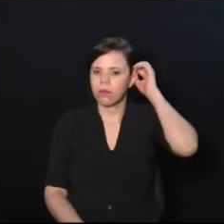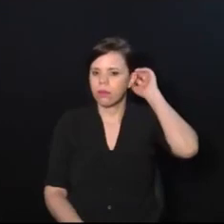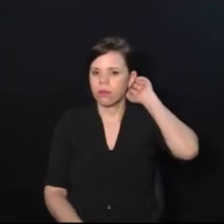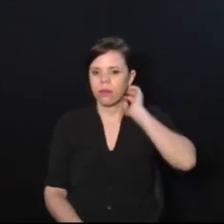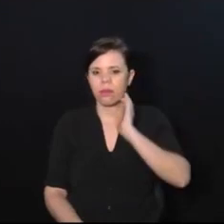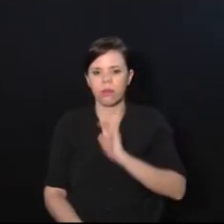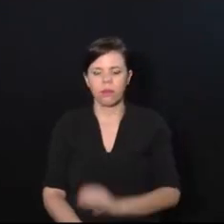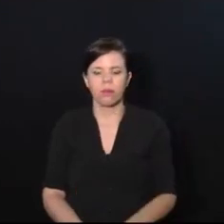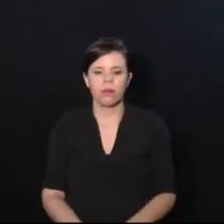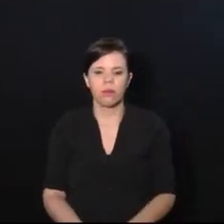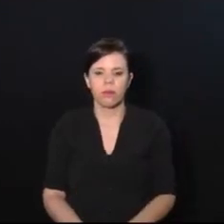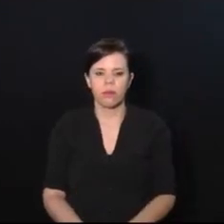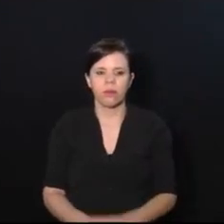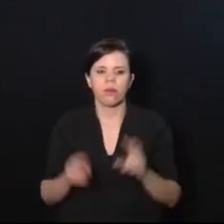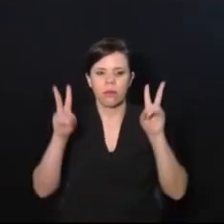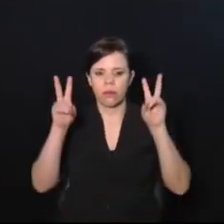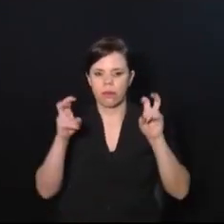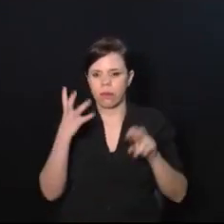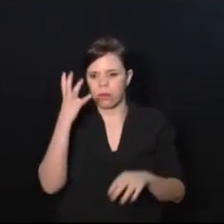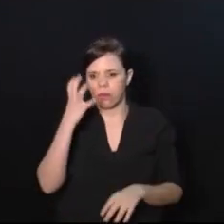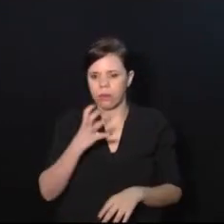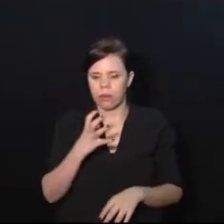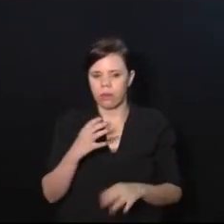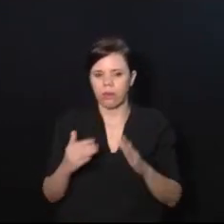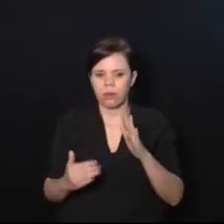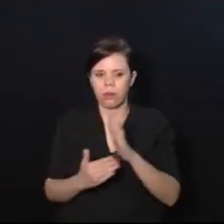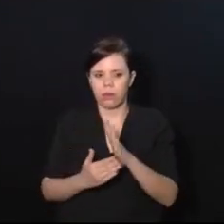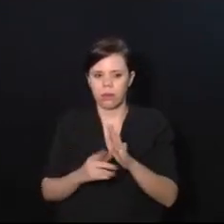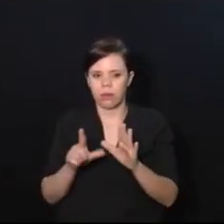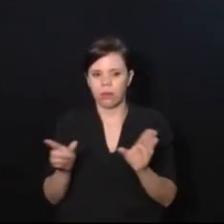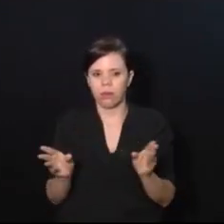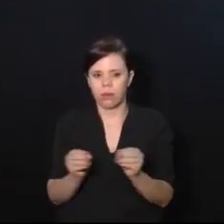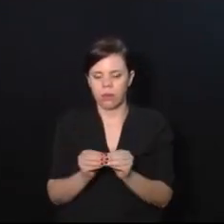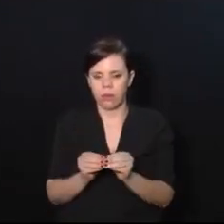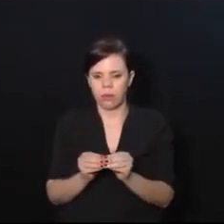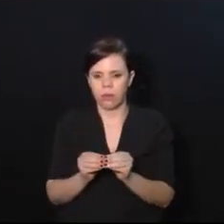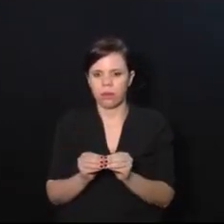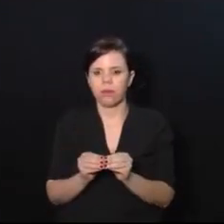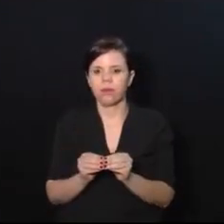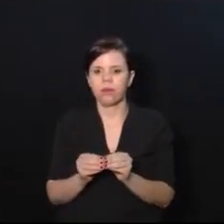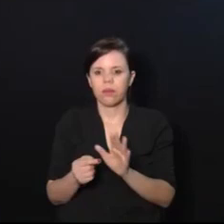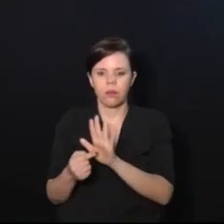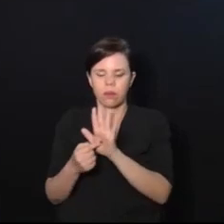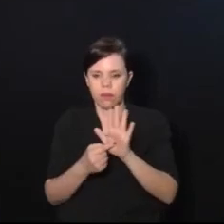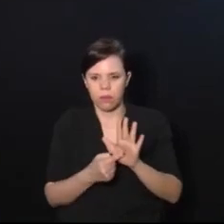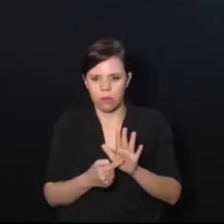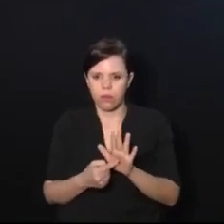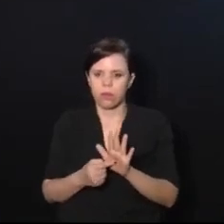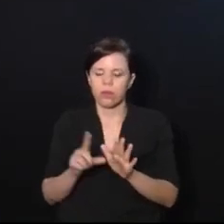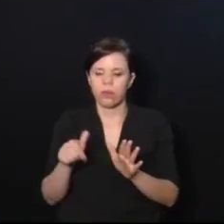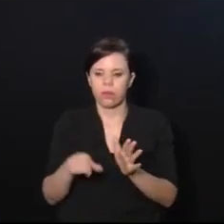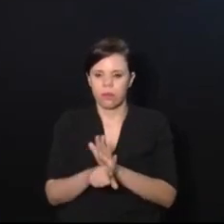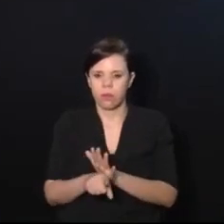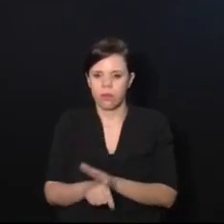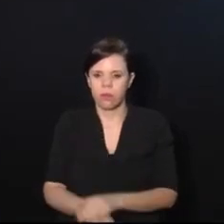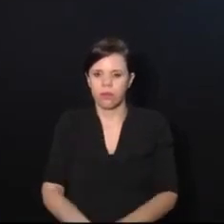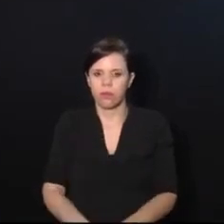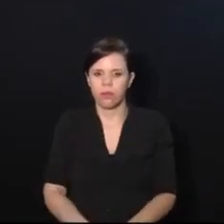Gente, esse assunto aqui ele é bem sério, ele é o penúltimo, depois eu fecho, a gente vai fazer a apresentação e depois perguntas.